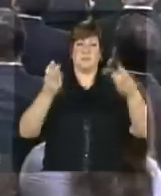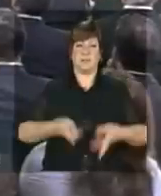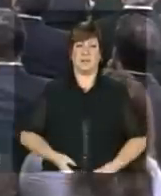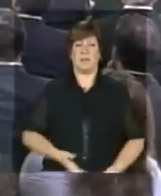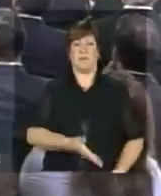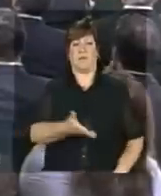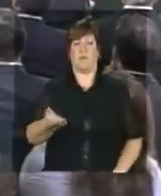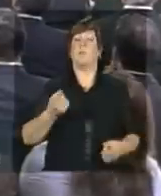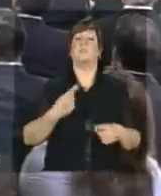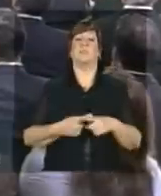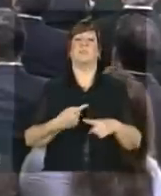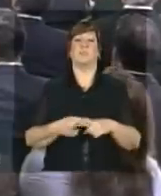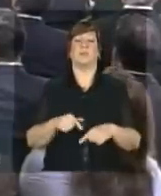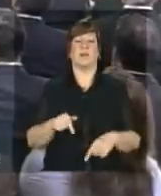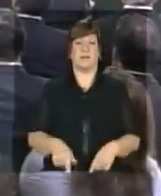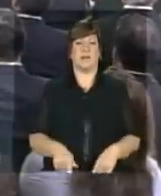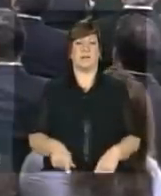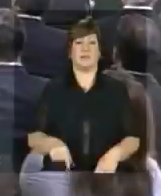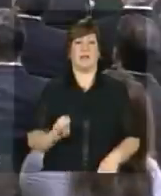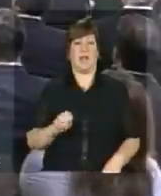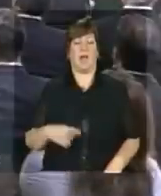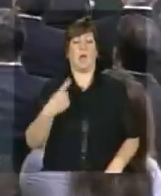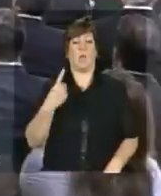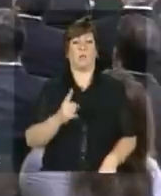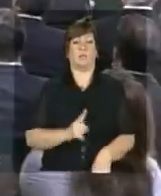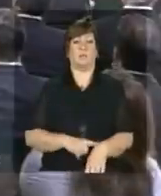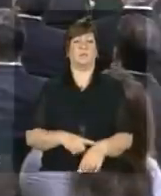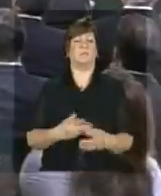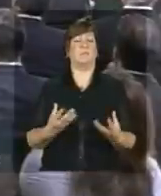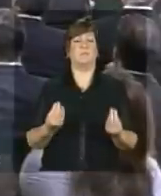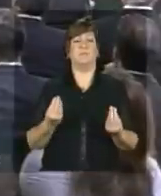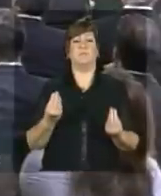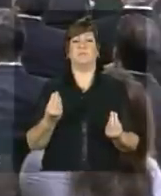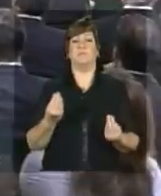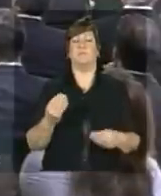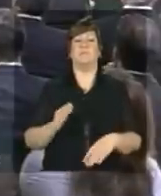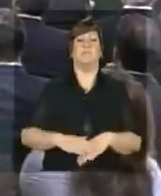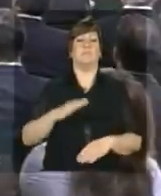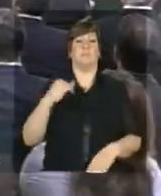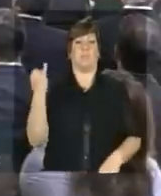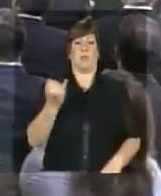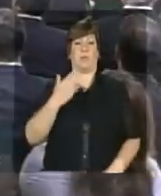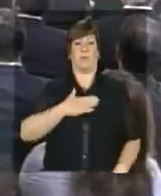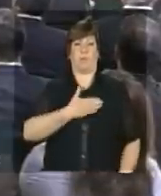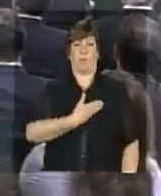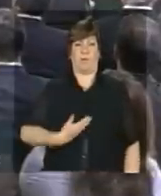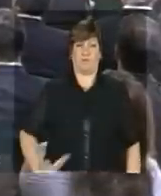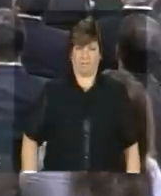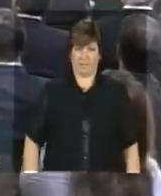vocês, porque esse é um dos atos mais importantes do meu governo.